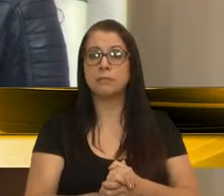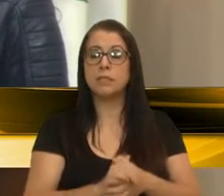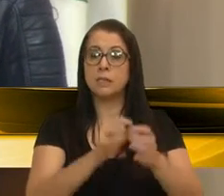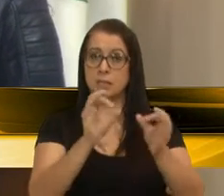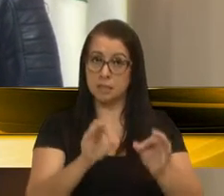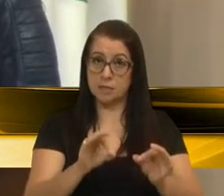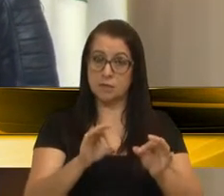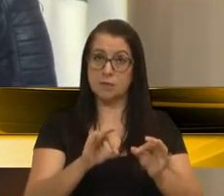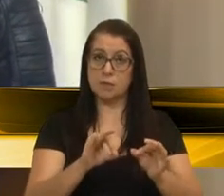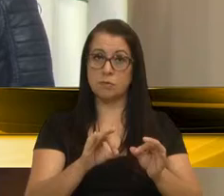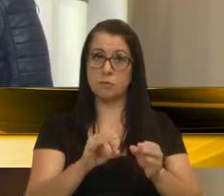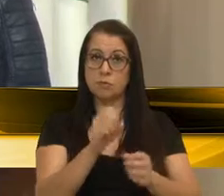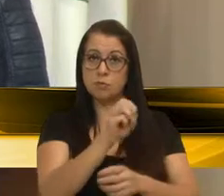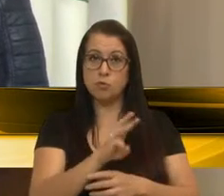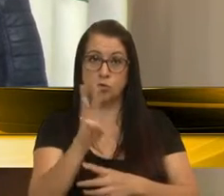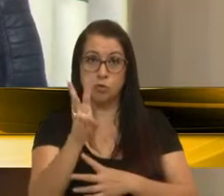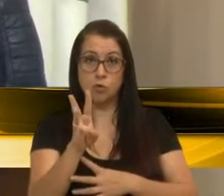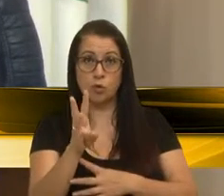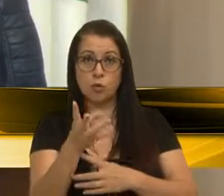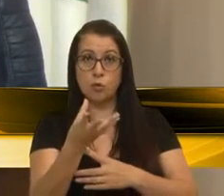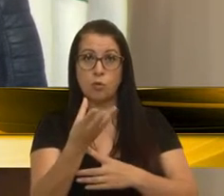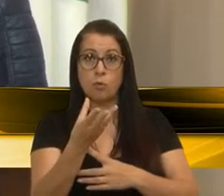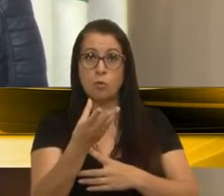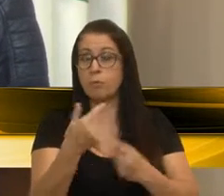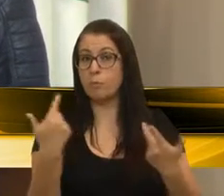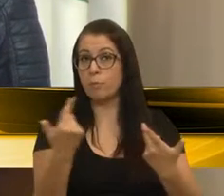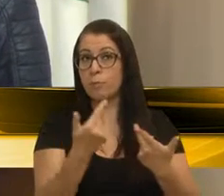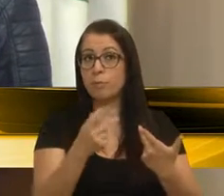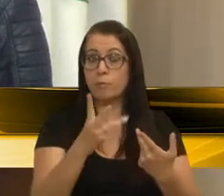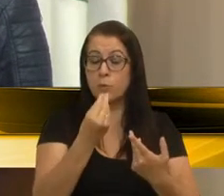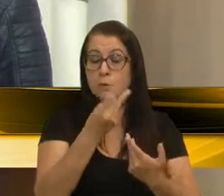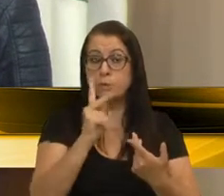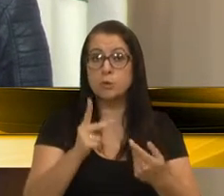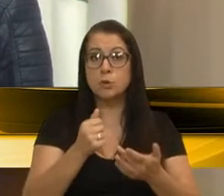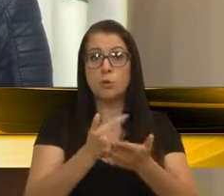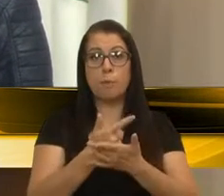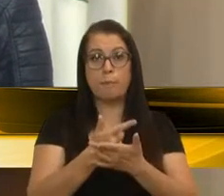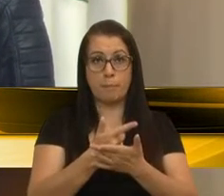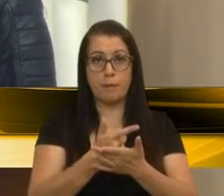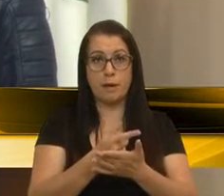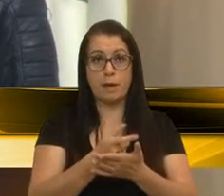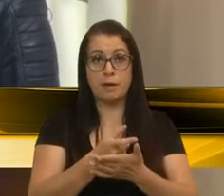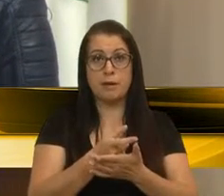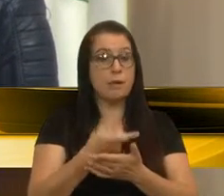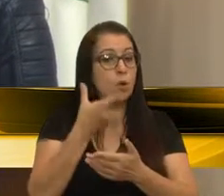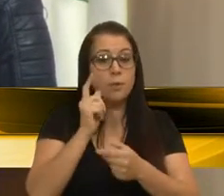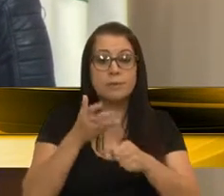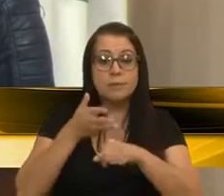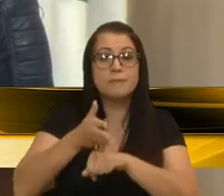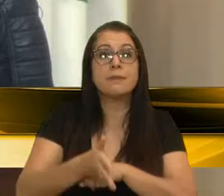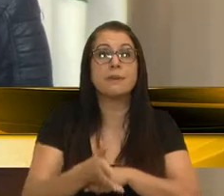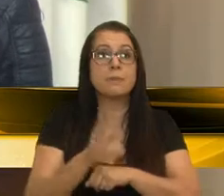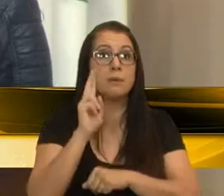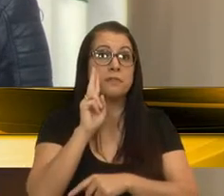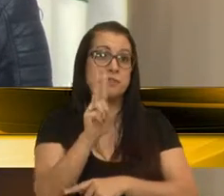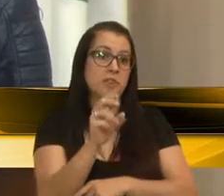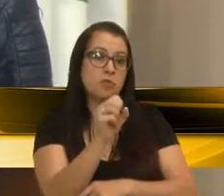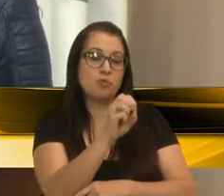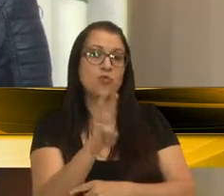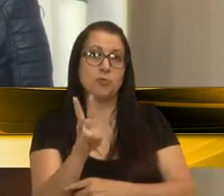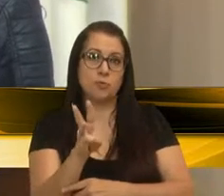Certamente, a questão do show deixou muito a desejar, uma vez que várias pessoas adquiriram ingressos e não conseguiram entrar para ver o show.